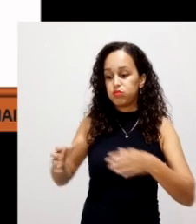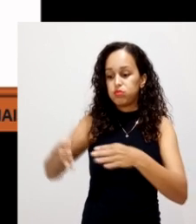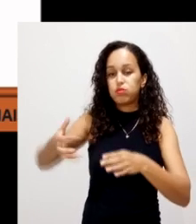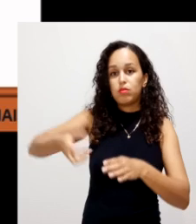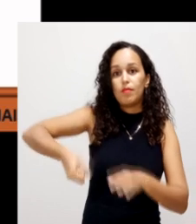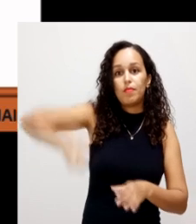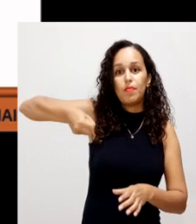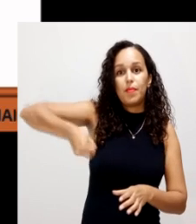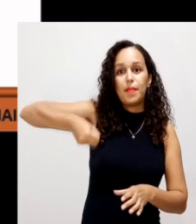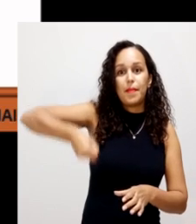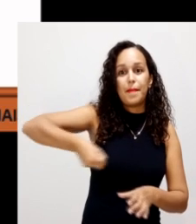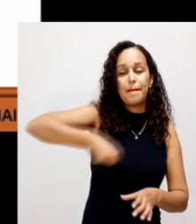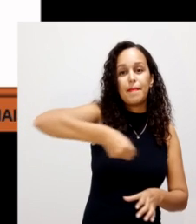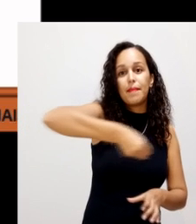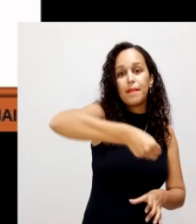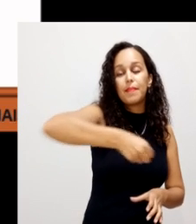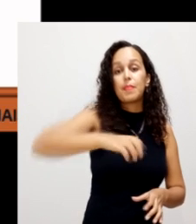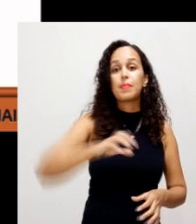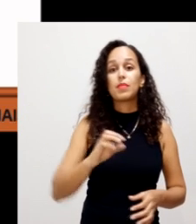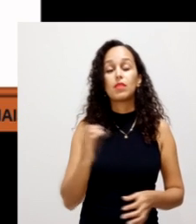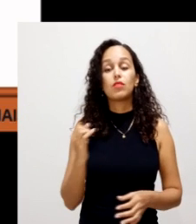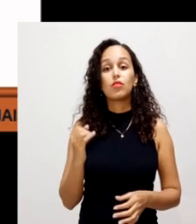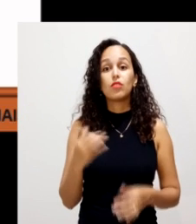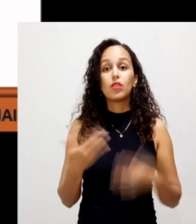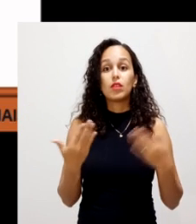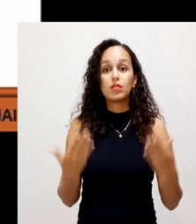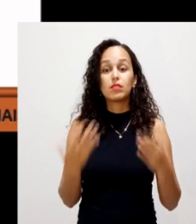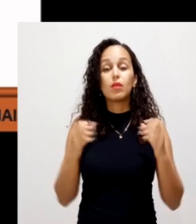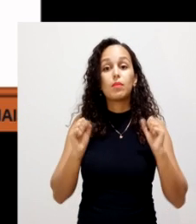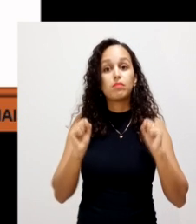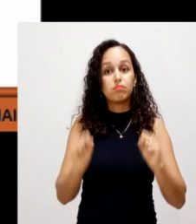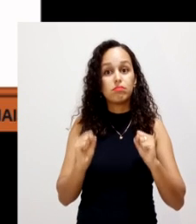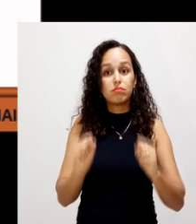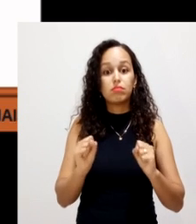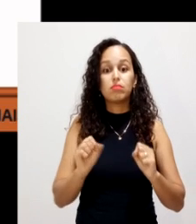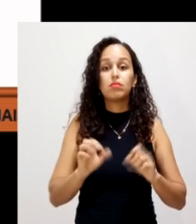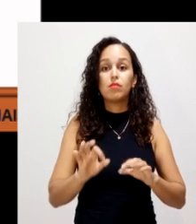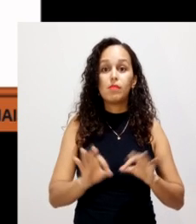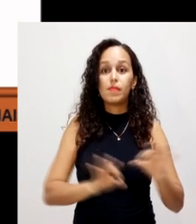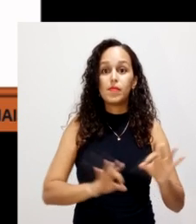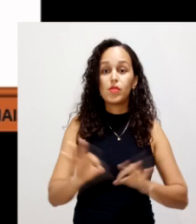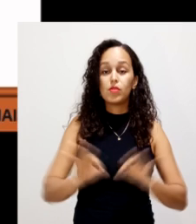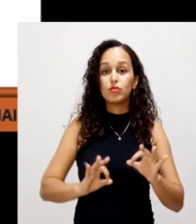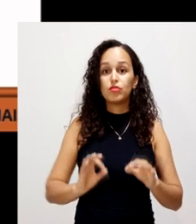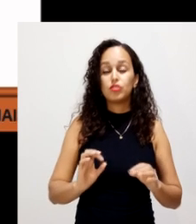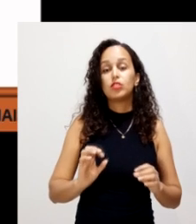uma balança. Então, fazer esse amontoado